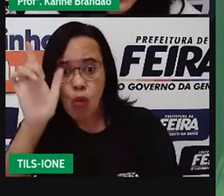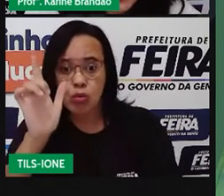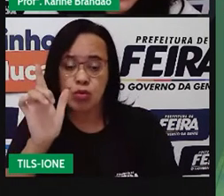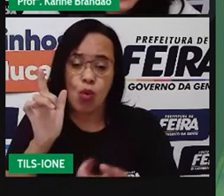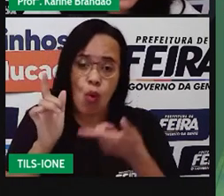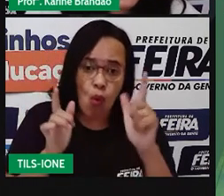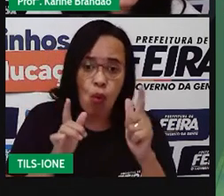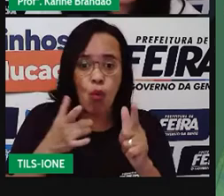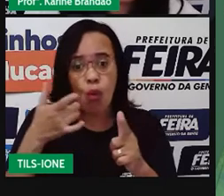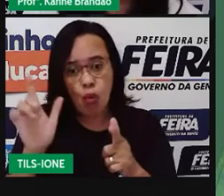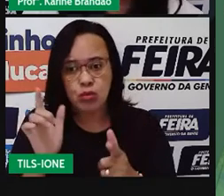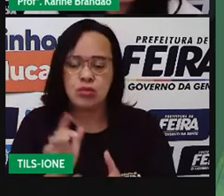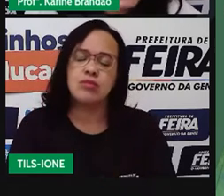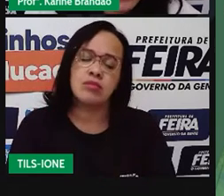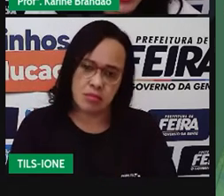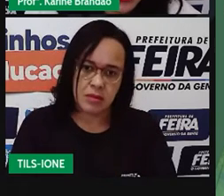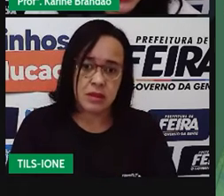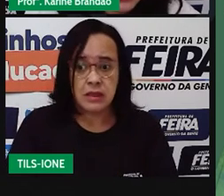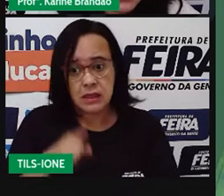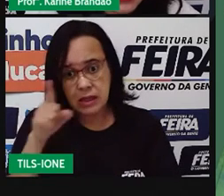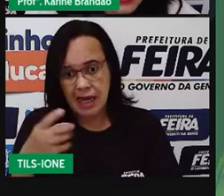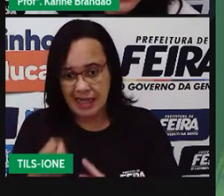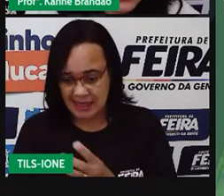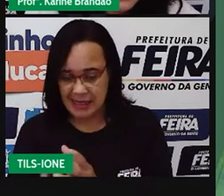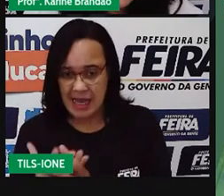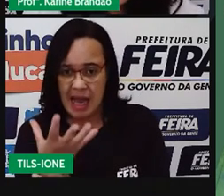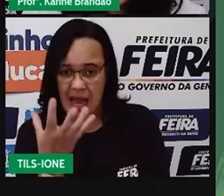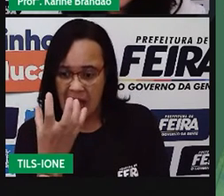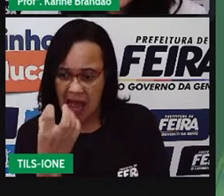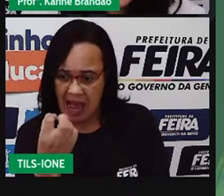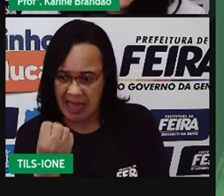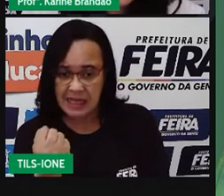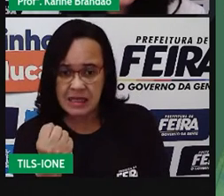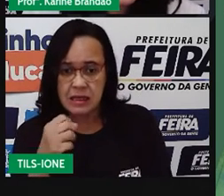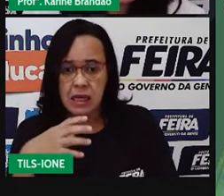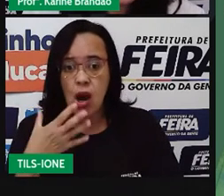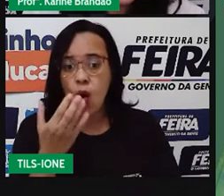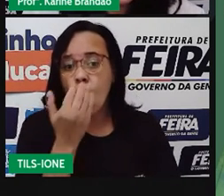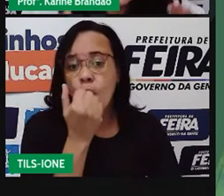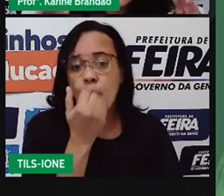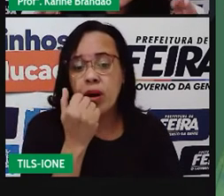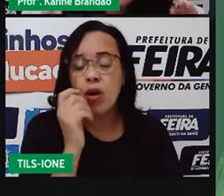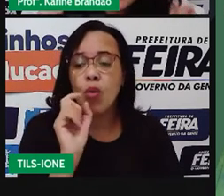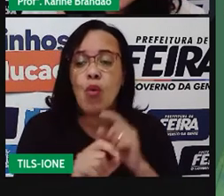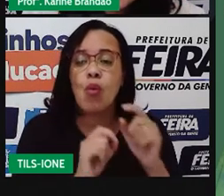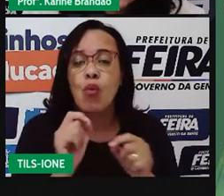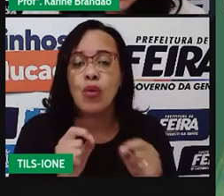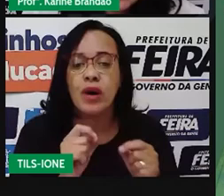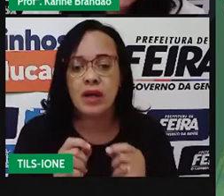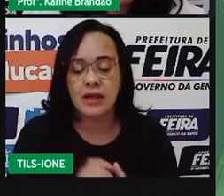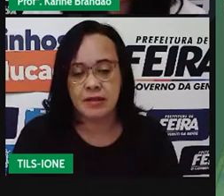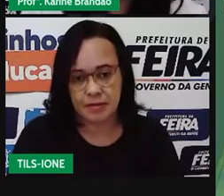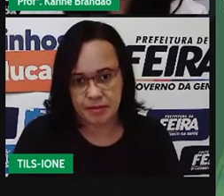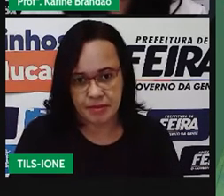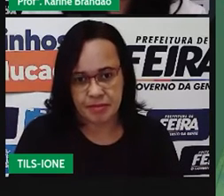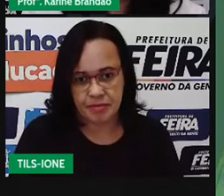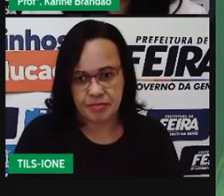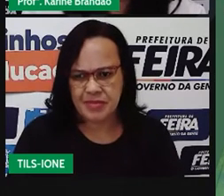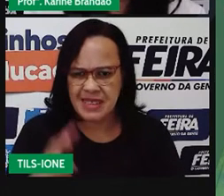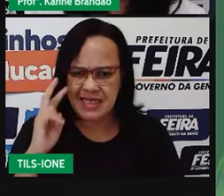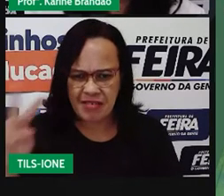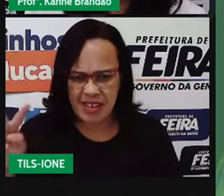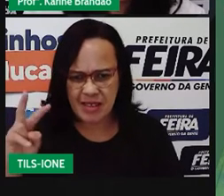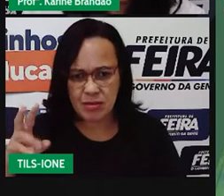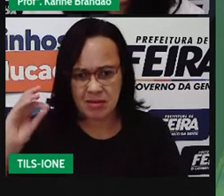Nesse caso aqui, essa planta se alimenta de insetos, de pequenos insetos. O que que aconteceu? Que a senhora ficou falando daqueles pelinhos ali. Aqueles